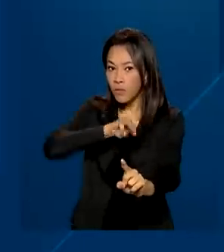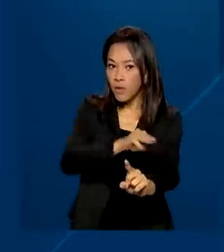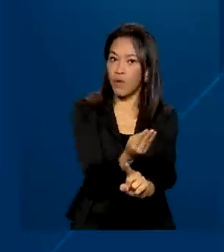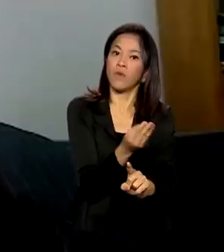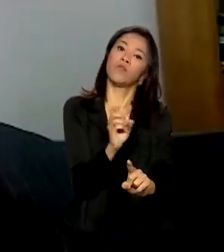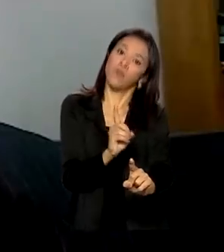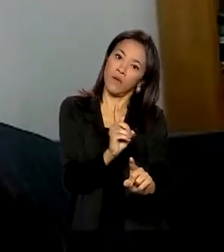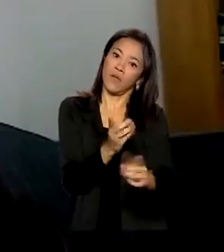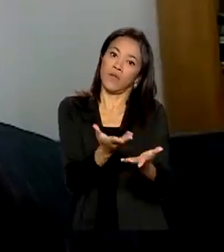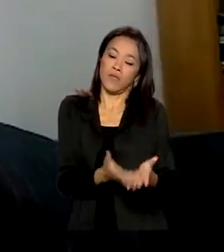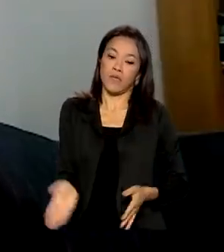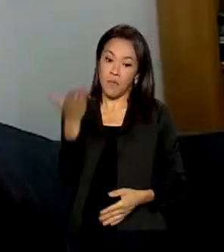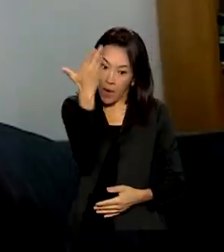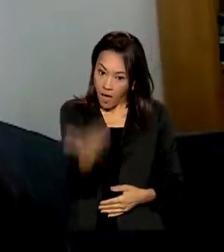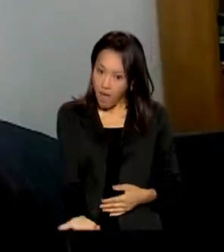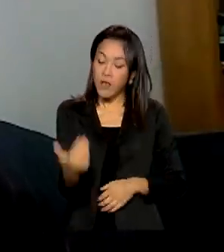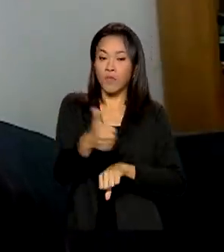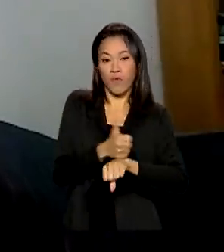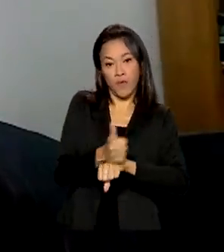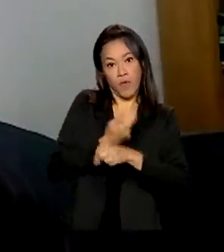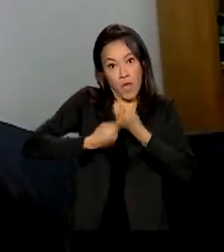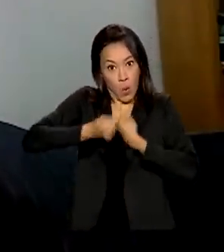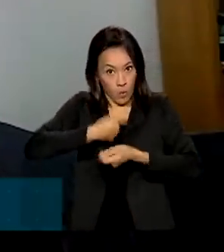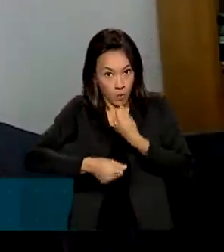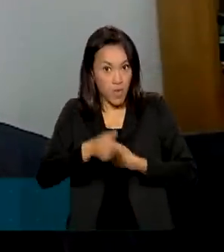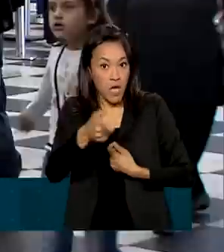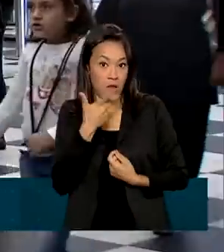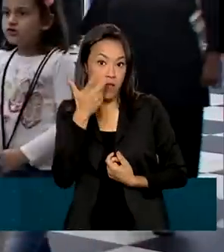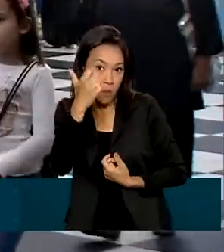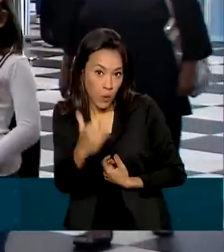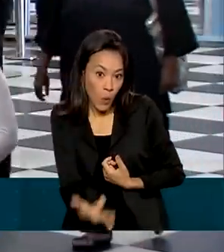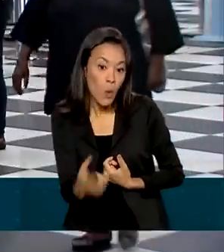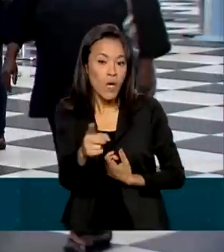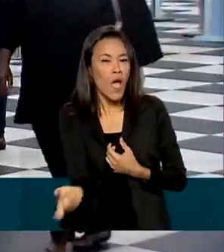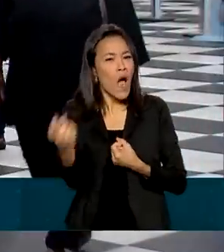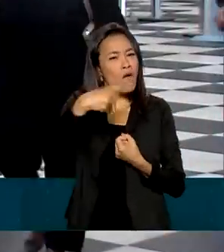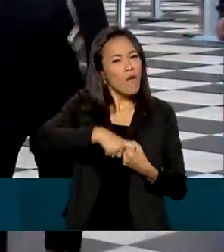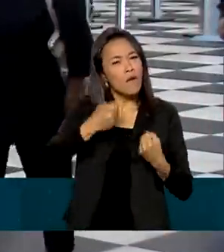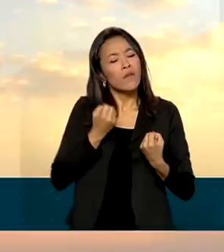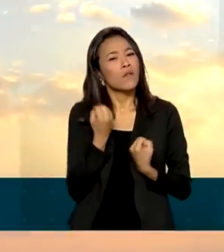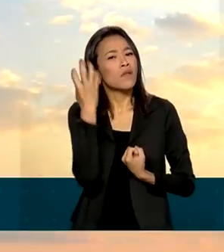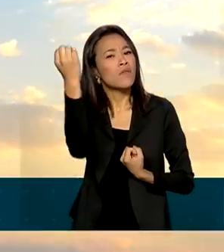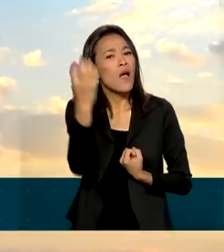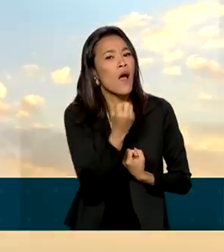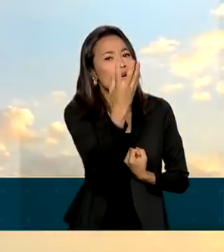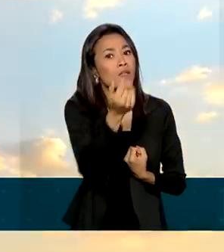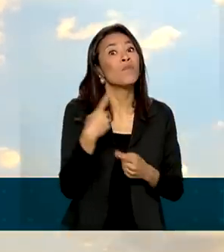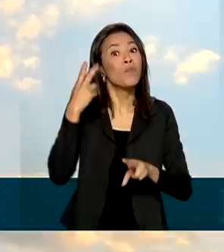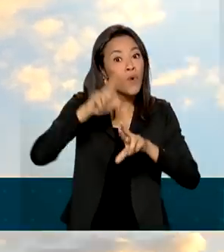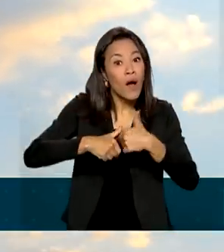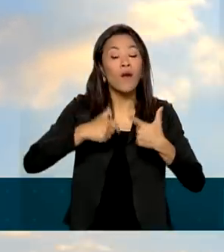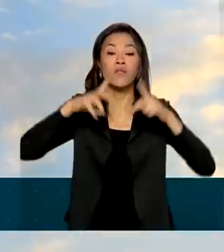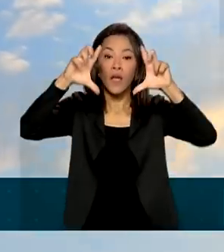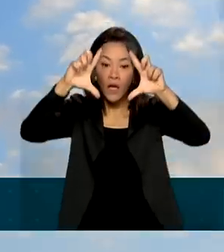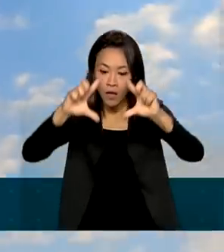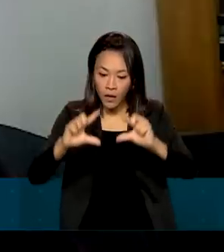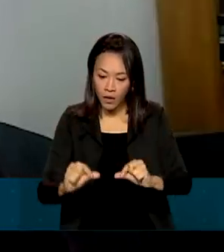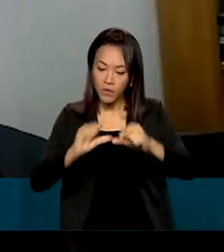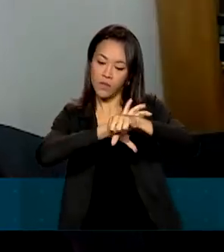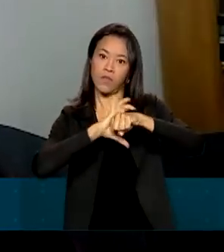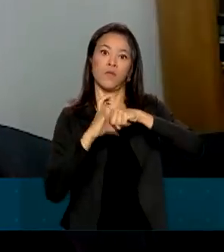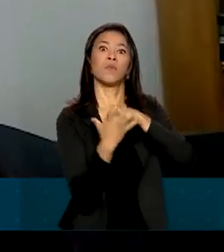dólares. Para este economista, a retomada das viagens é reflexo principalmente da melhora nos índices da pandemia.